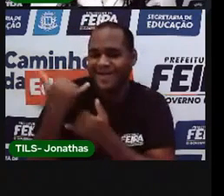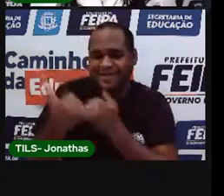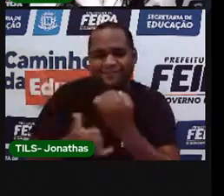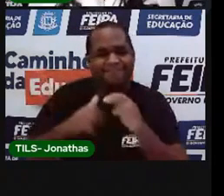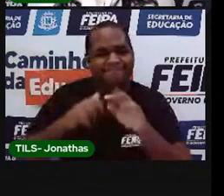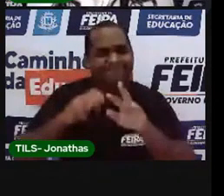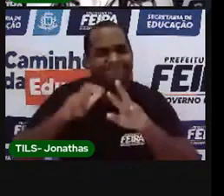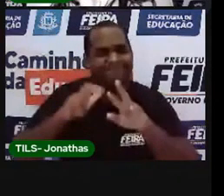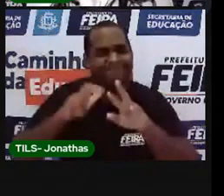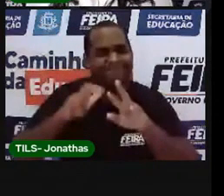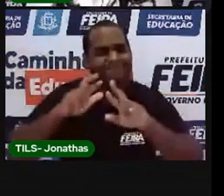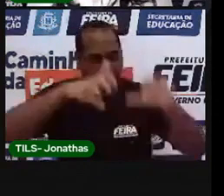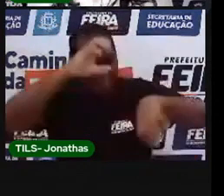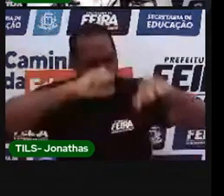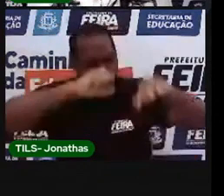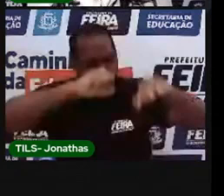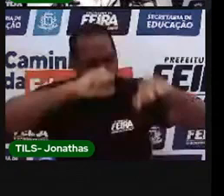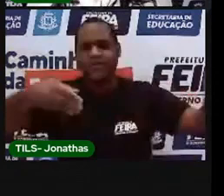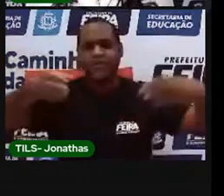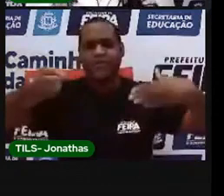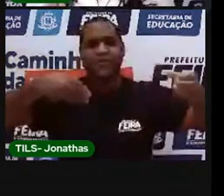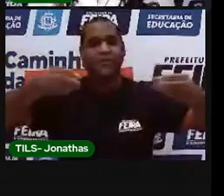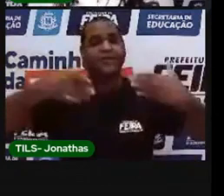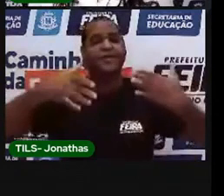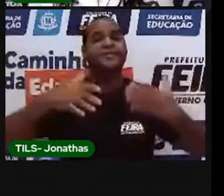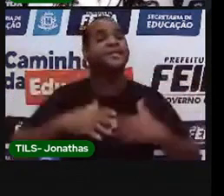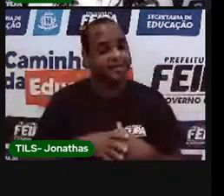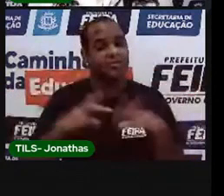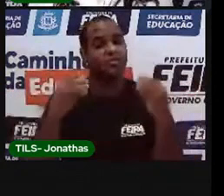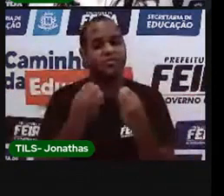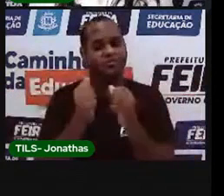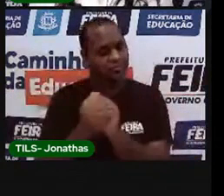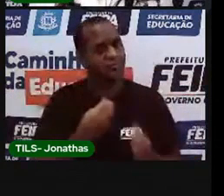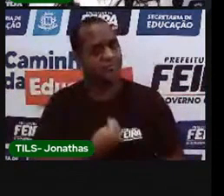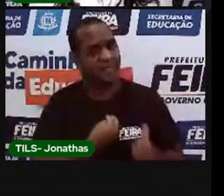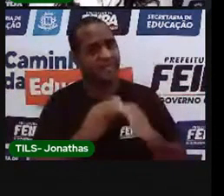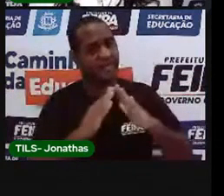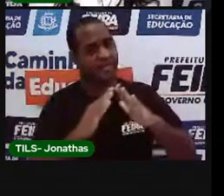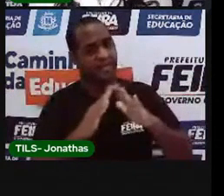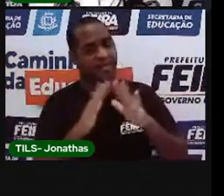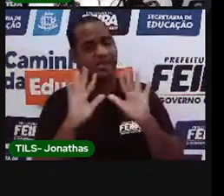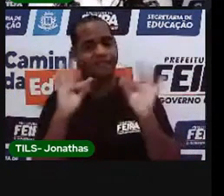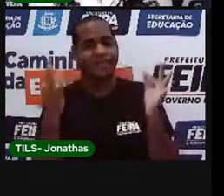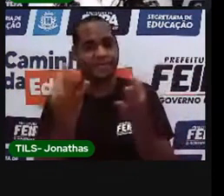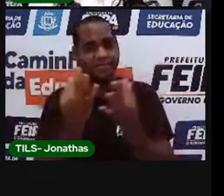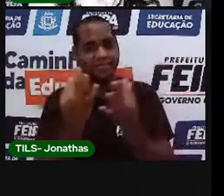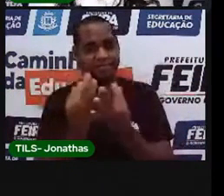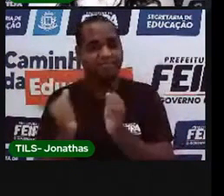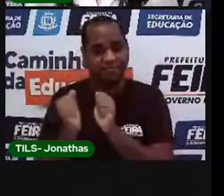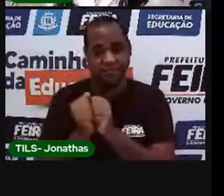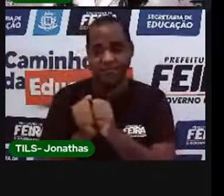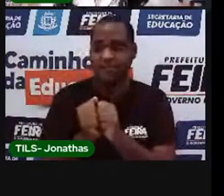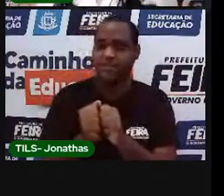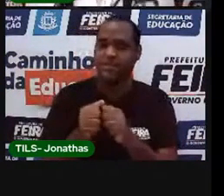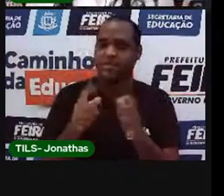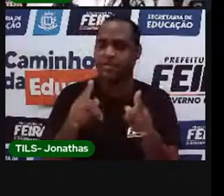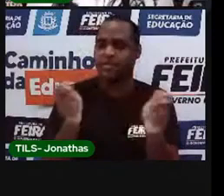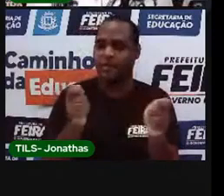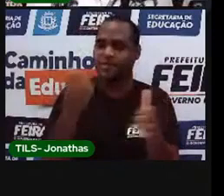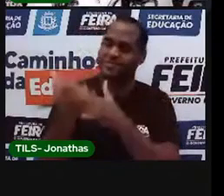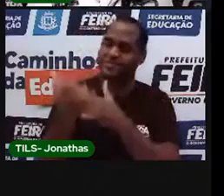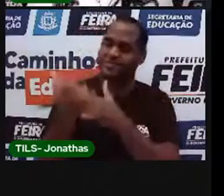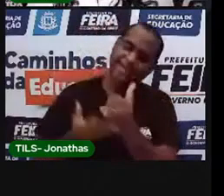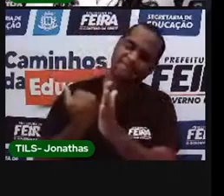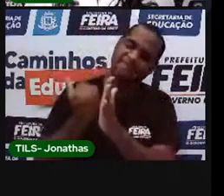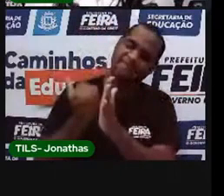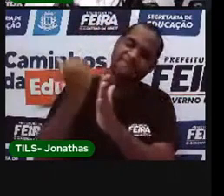algo novo. Todo mundo ficou mais tempo em casa com as famílias. Vocês puderam brincar mais.